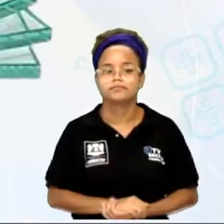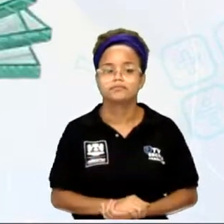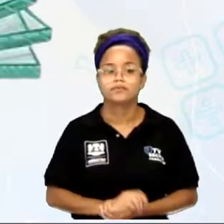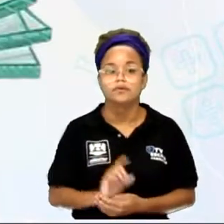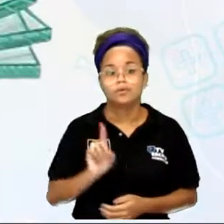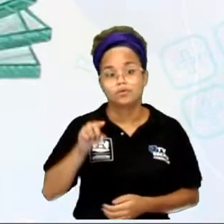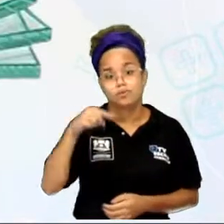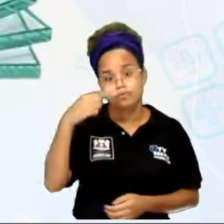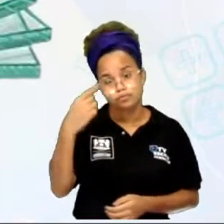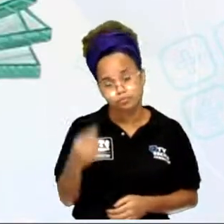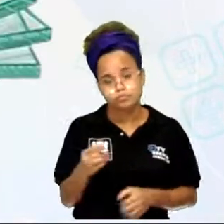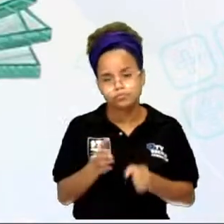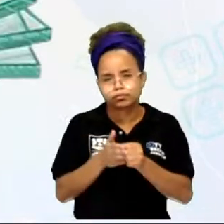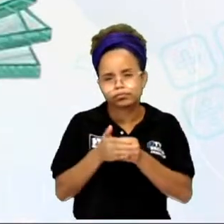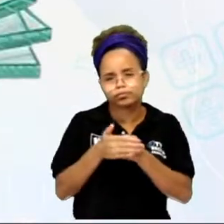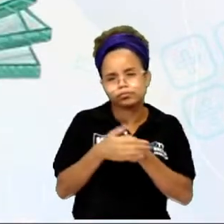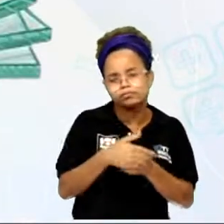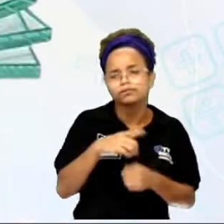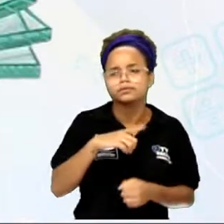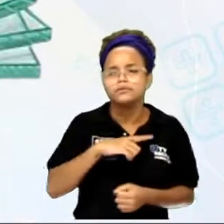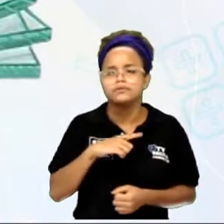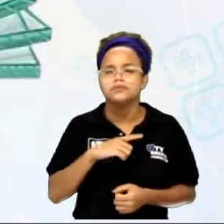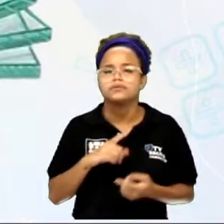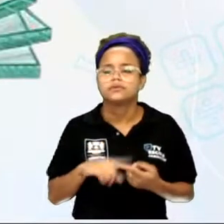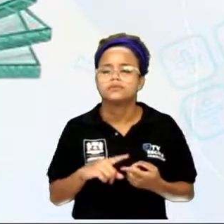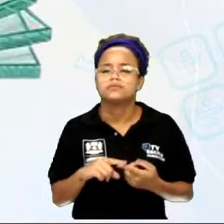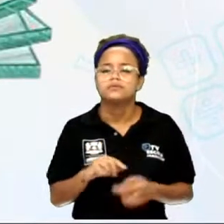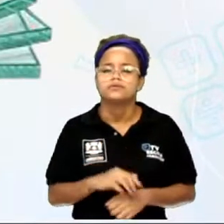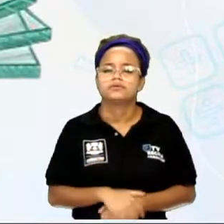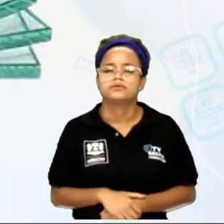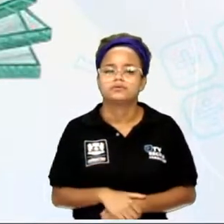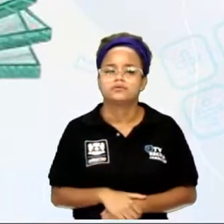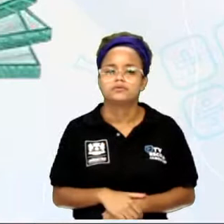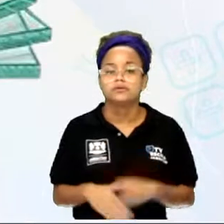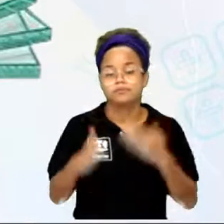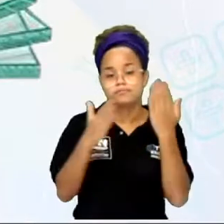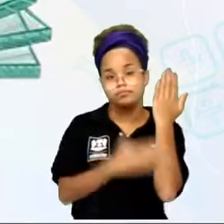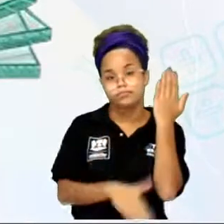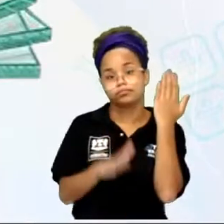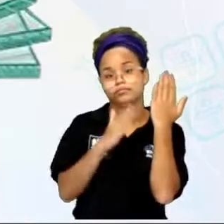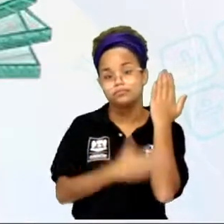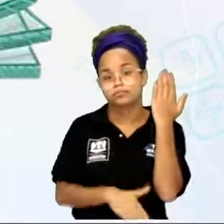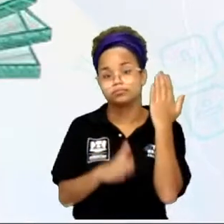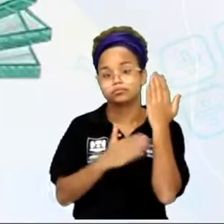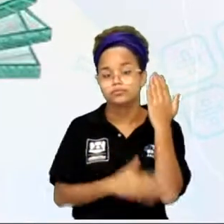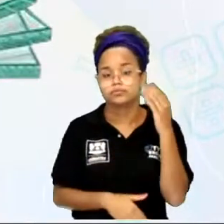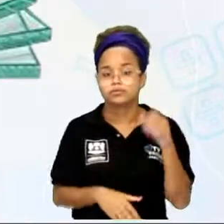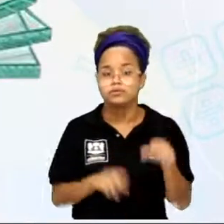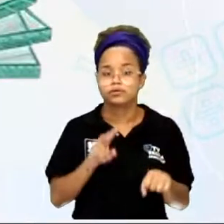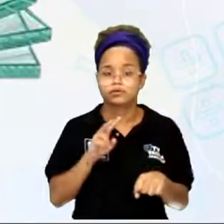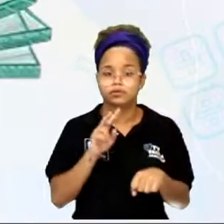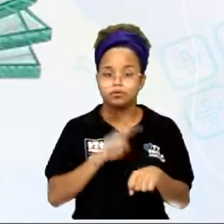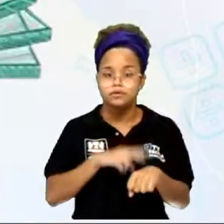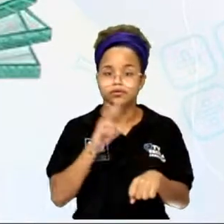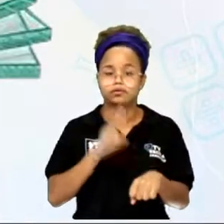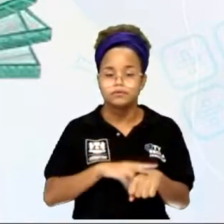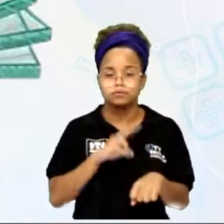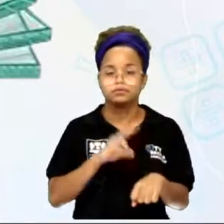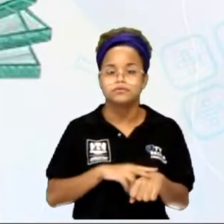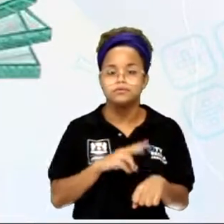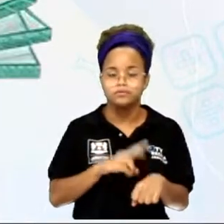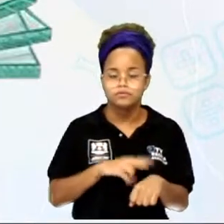Outros exemplos de isolantes que nós temos aí são a madeira, vidro, de maneira geral, todos eles são